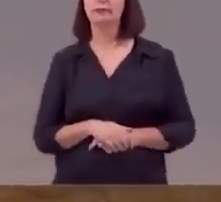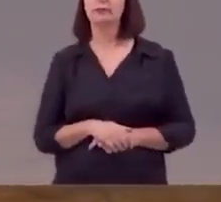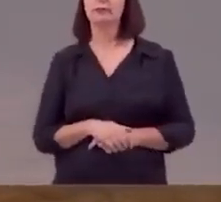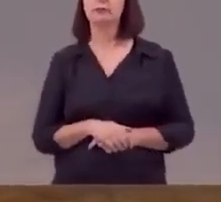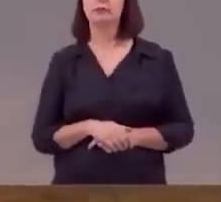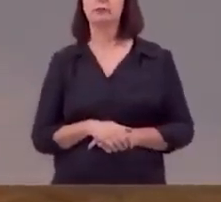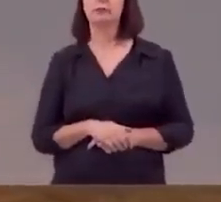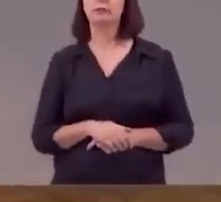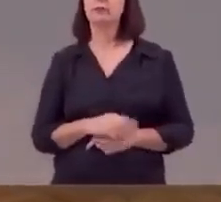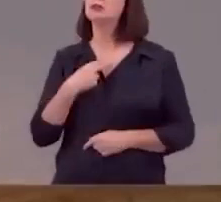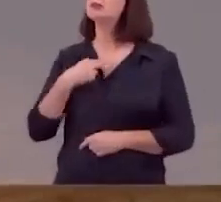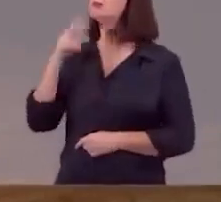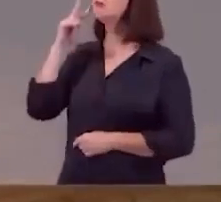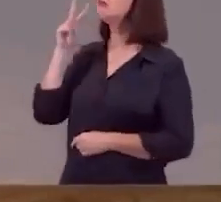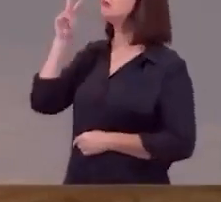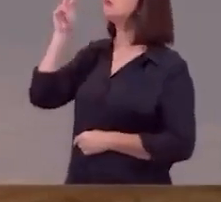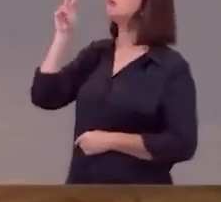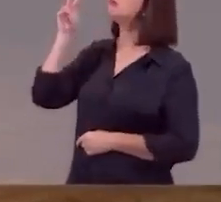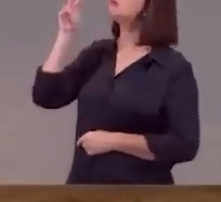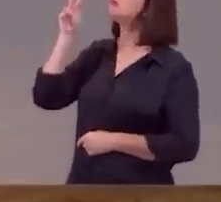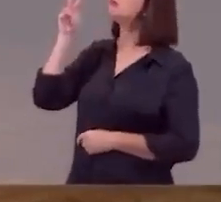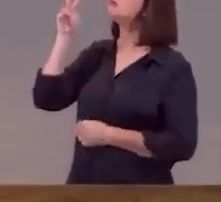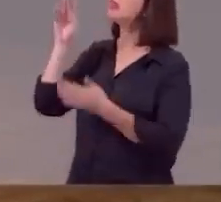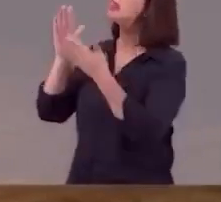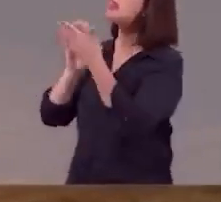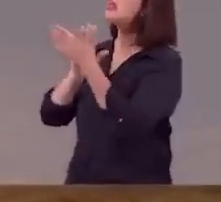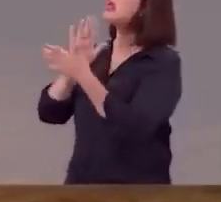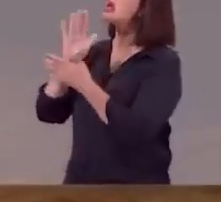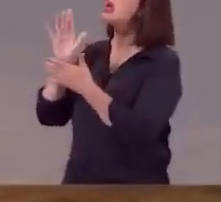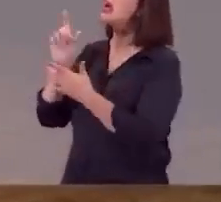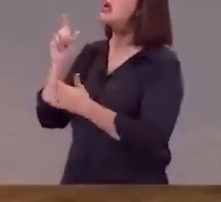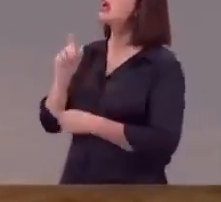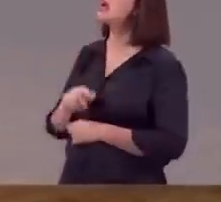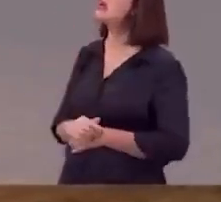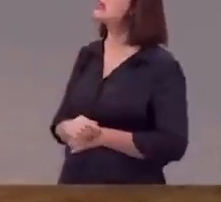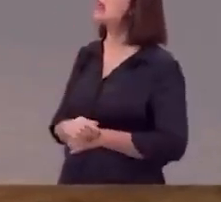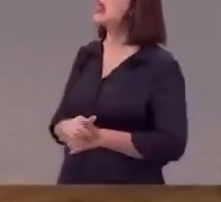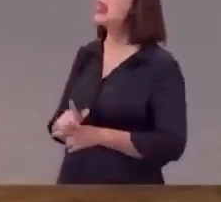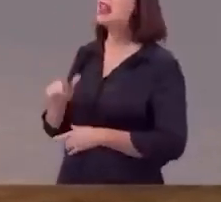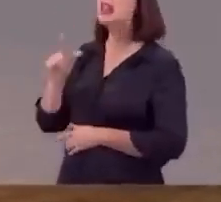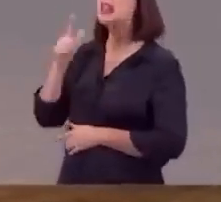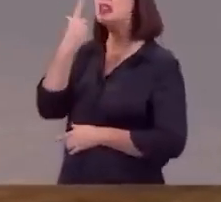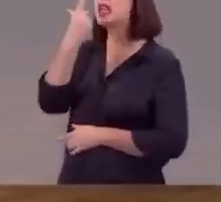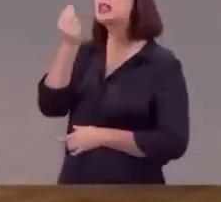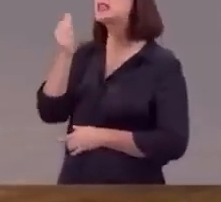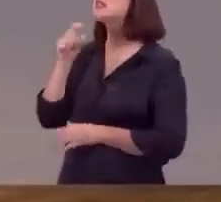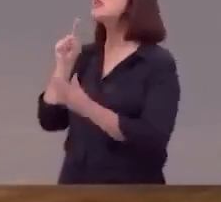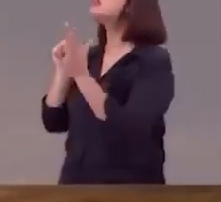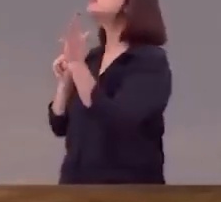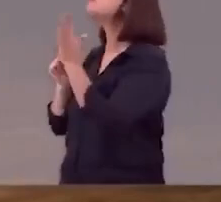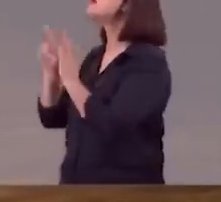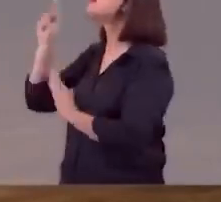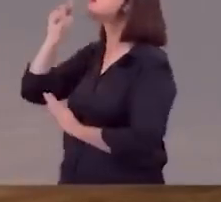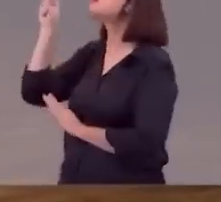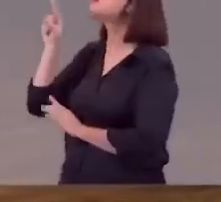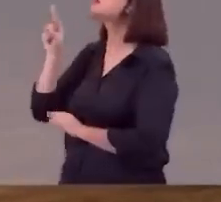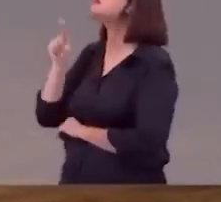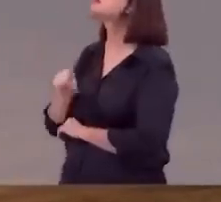Jó levantou aos céus nada menos do que dezesseis perguntas